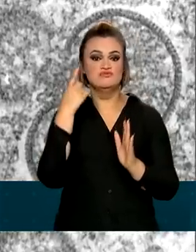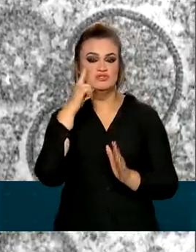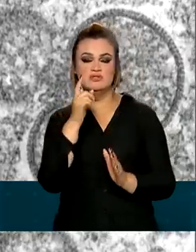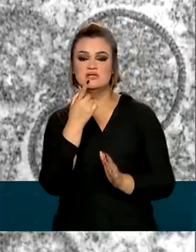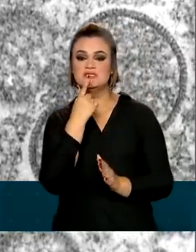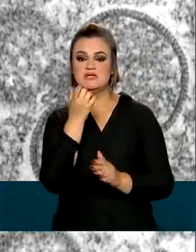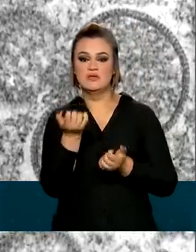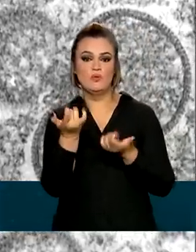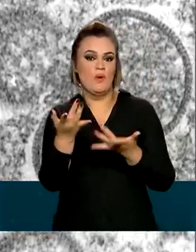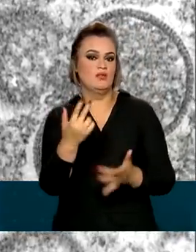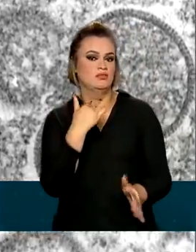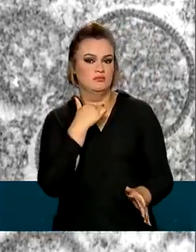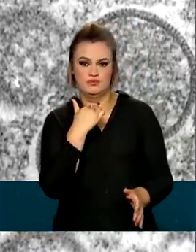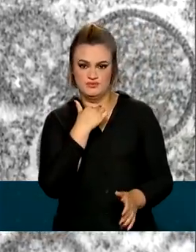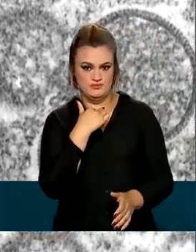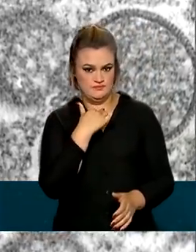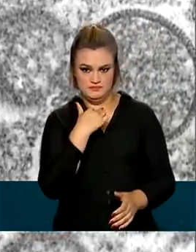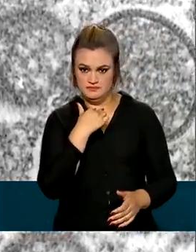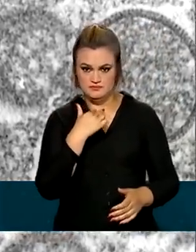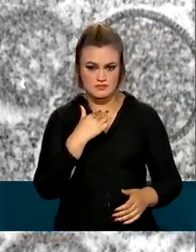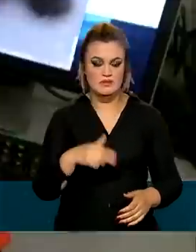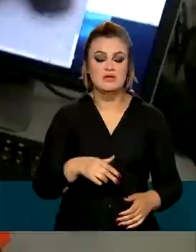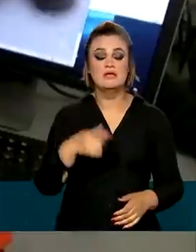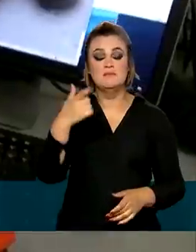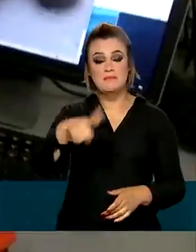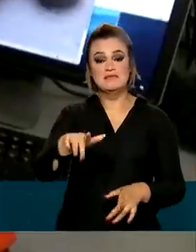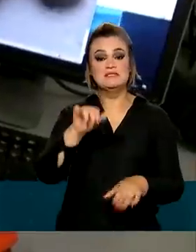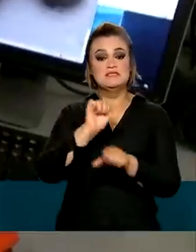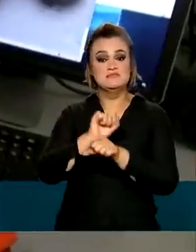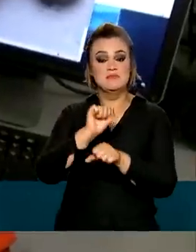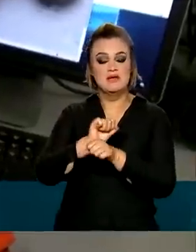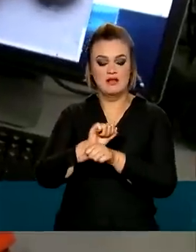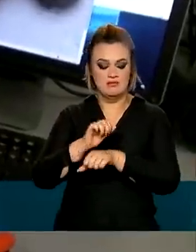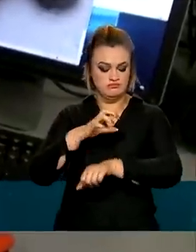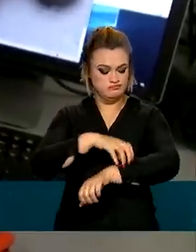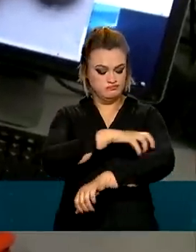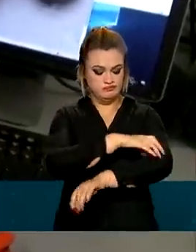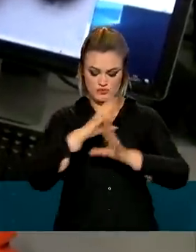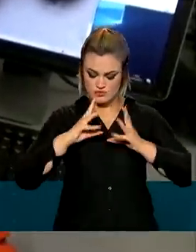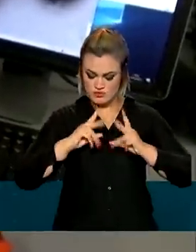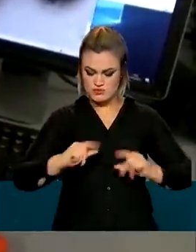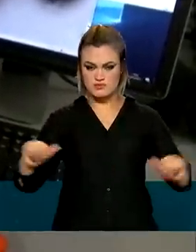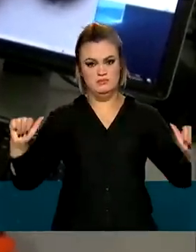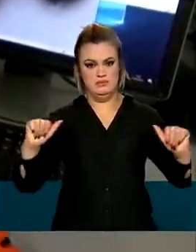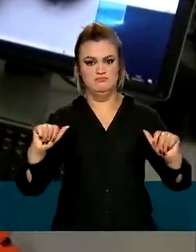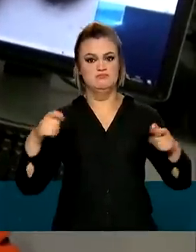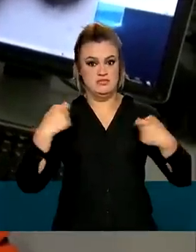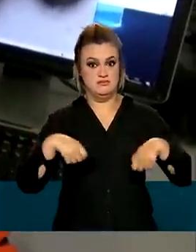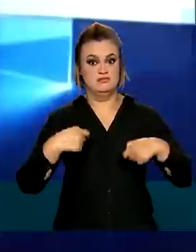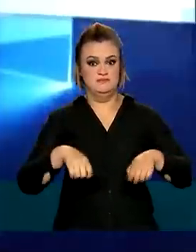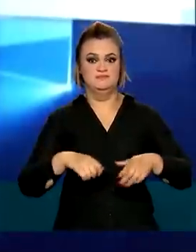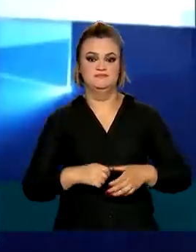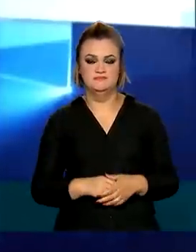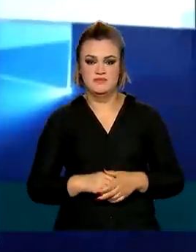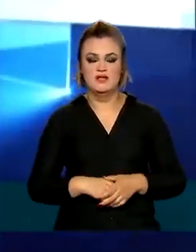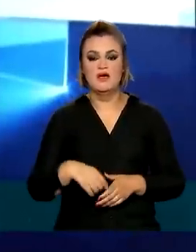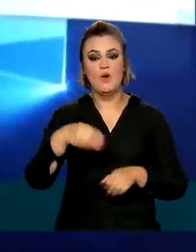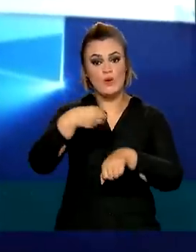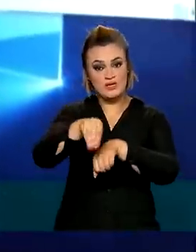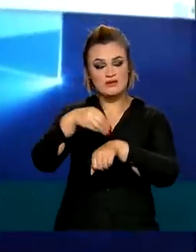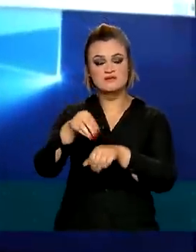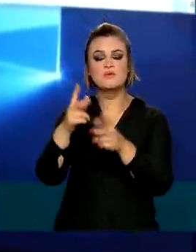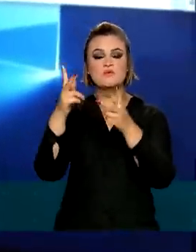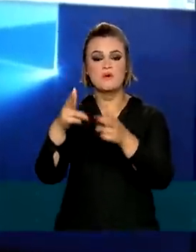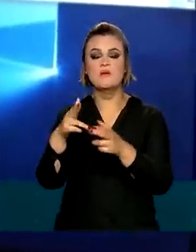dias do surgimento dos sintomas. E também devem esperar o desaparecimento total das lesões na pele. Orientação